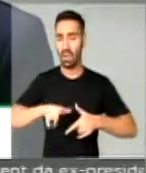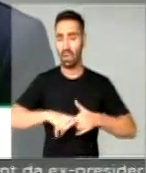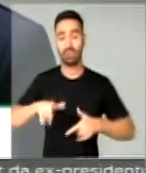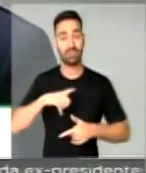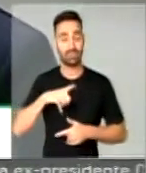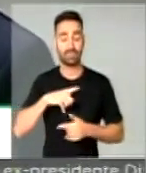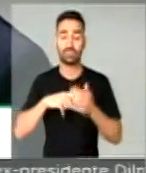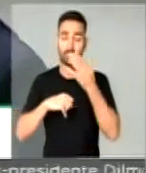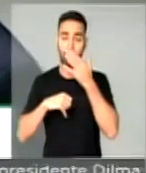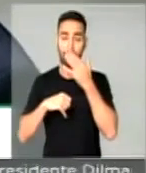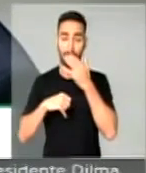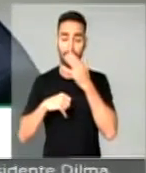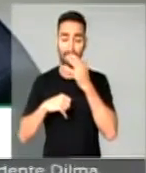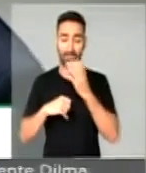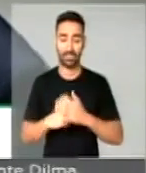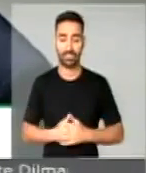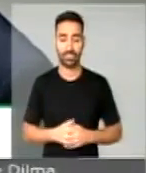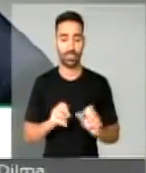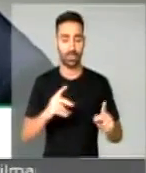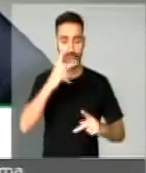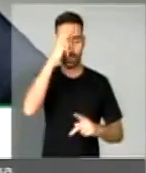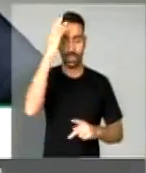acima de tudo, independente das convicções... Obrigado, deputado. Obrigado.